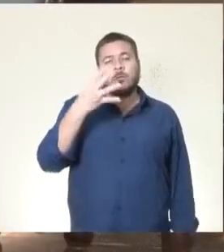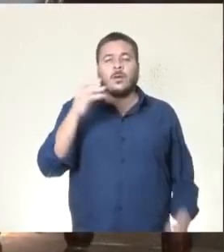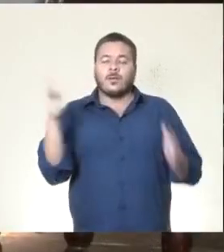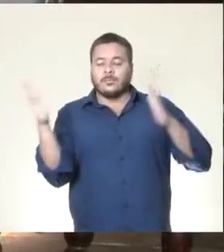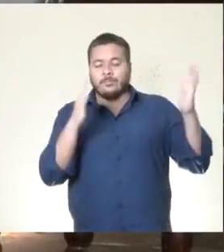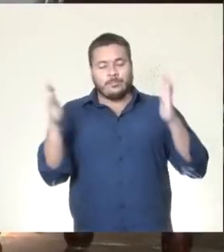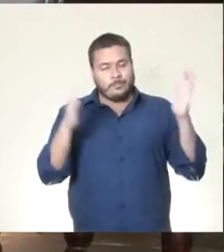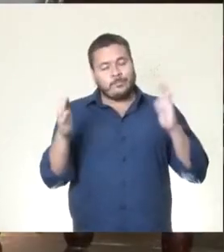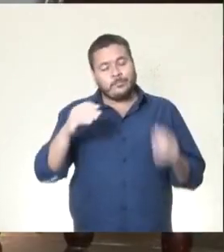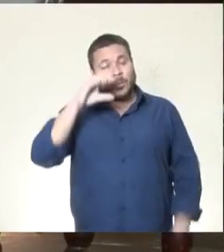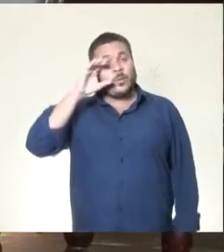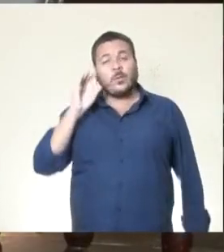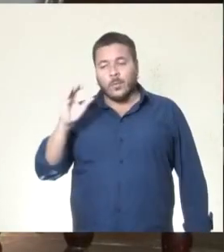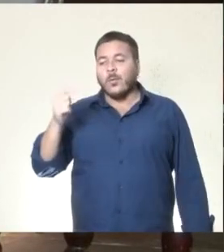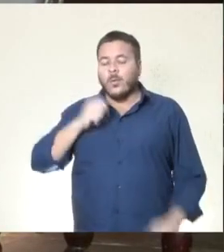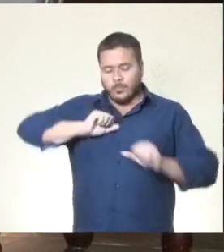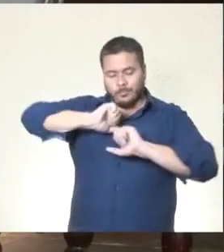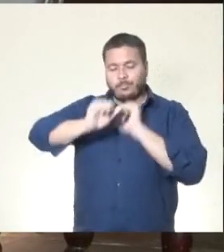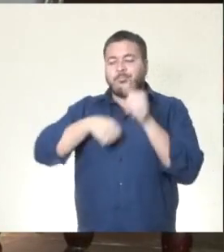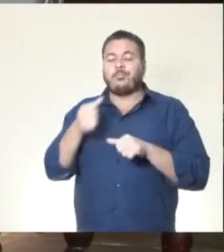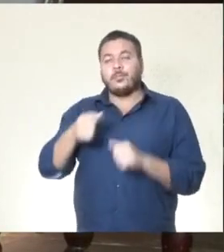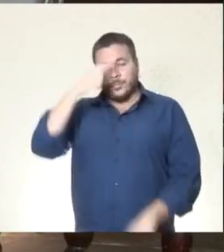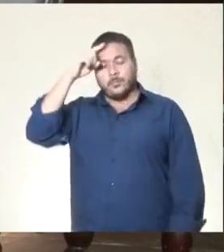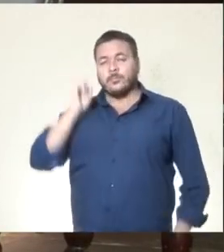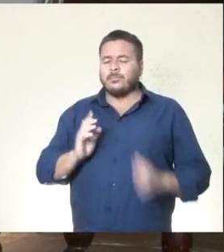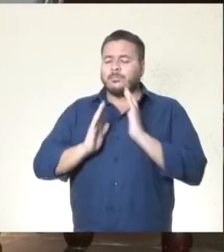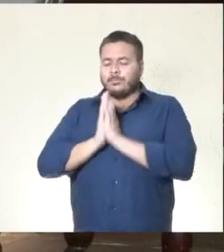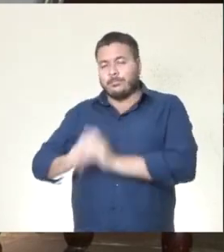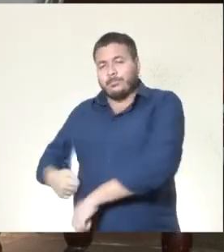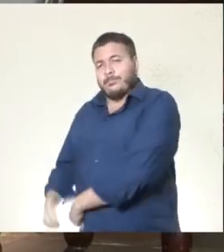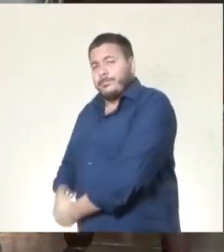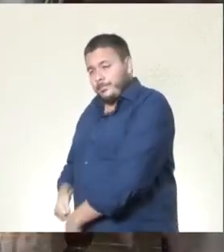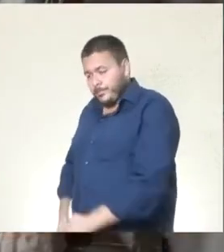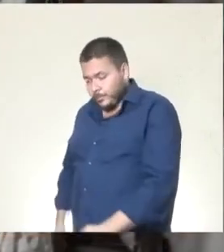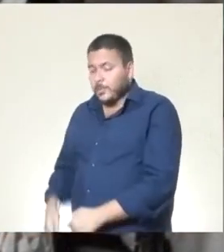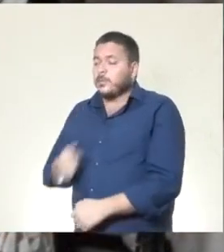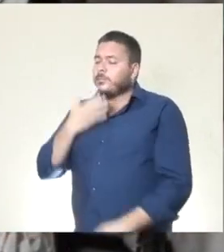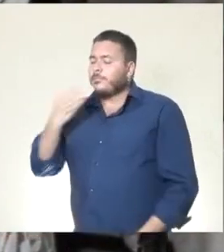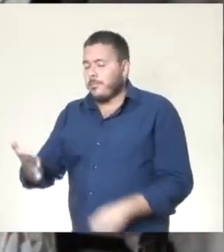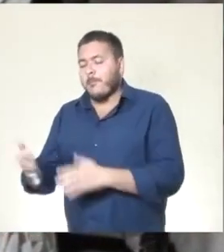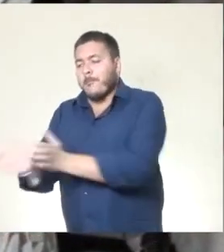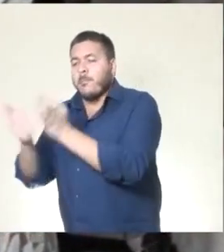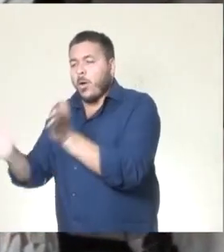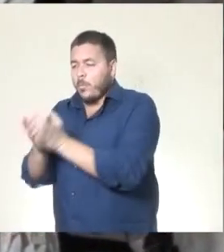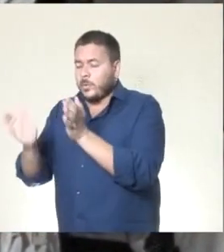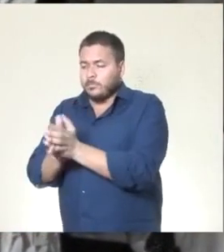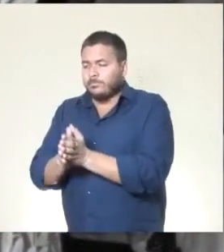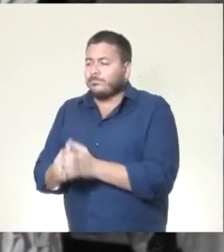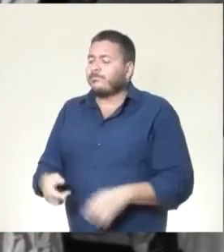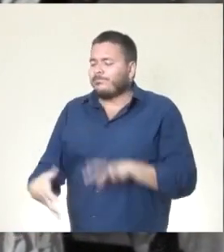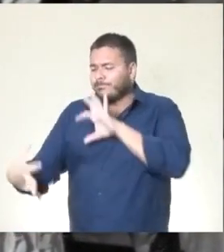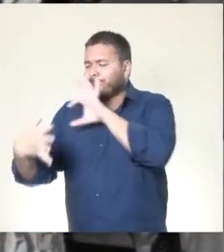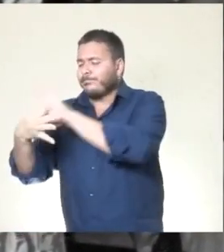E lá pelos anos 40 ela se tornou irmã franciscana e fez uma opção pelos pobres. Então a simpatia